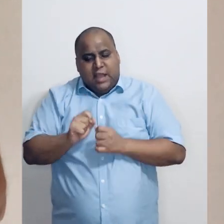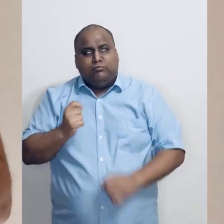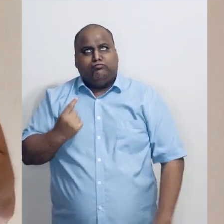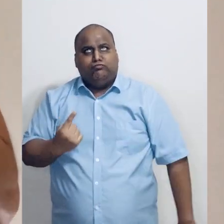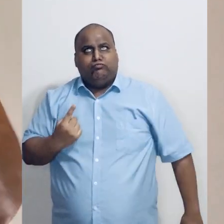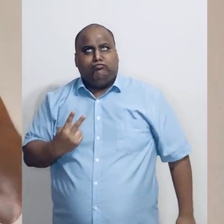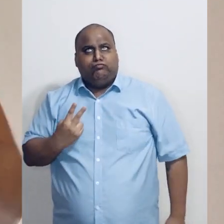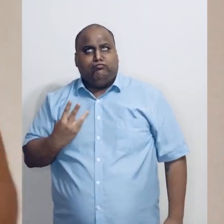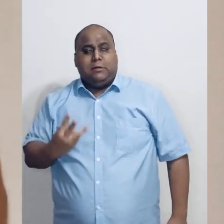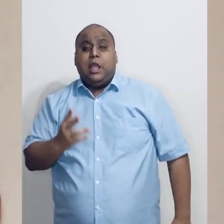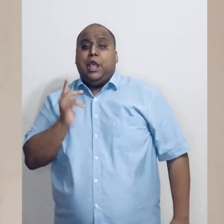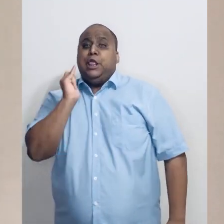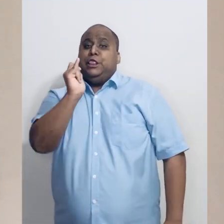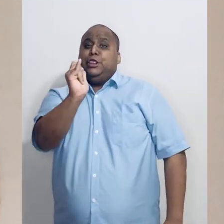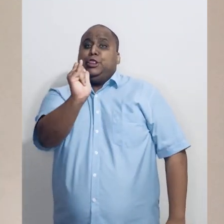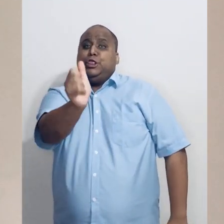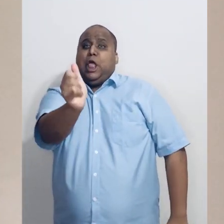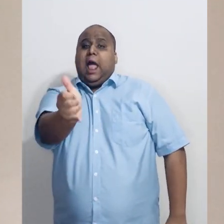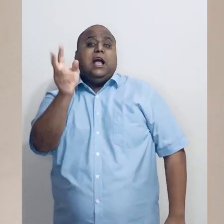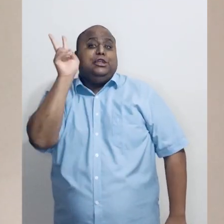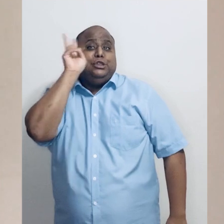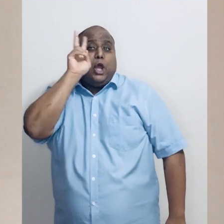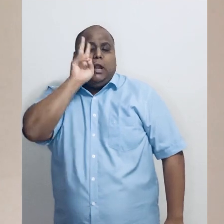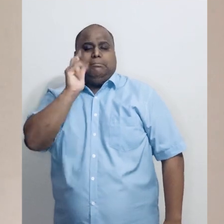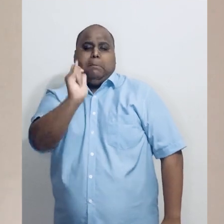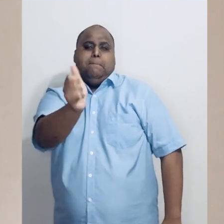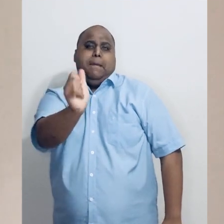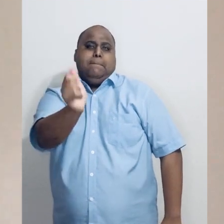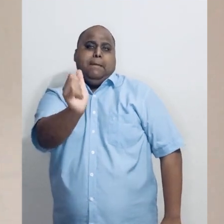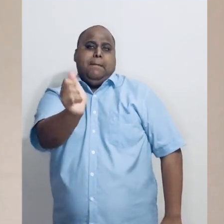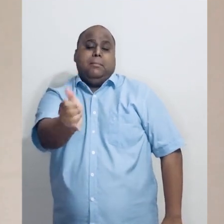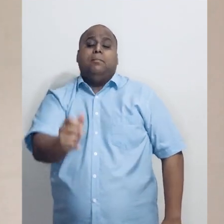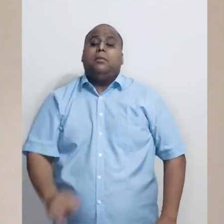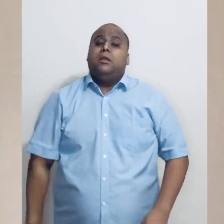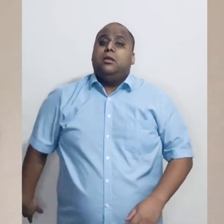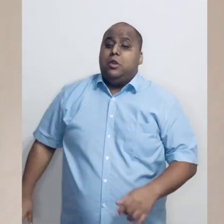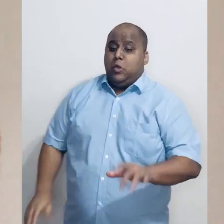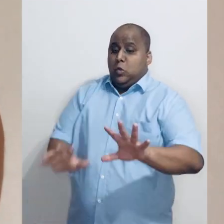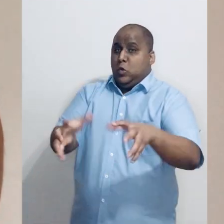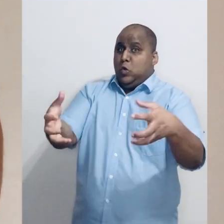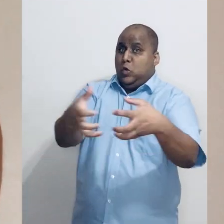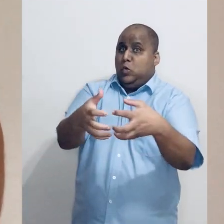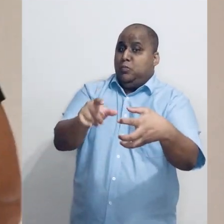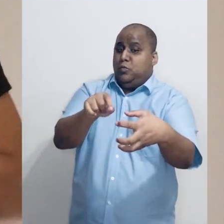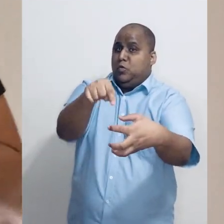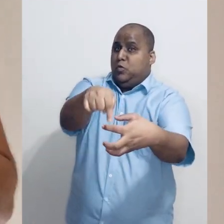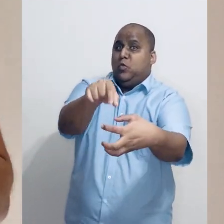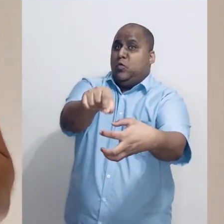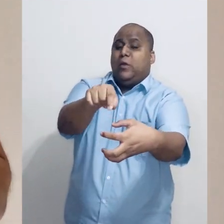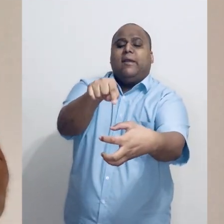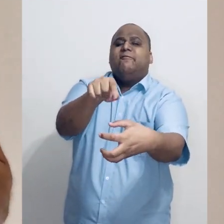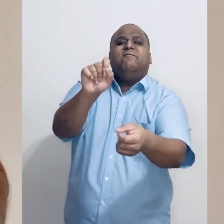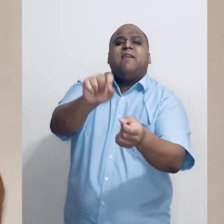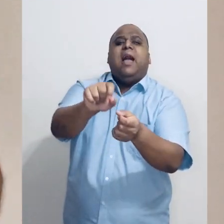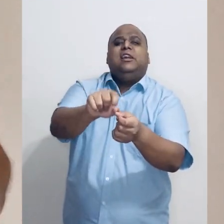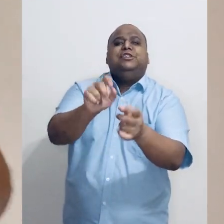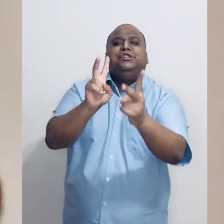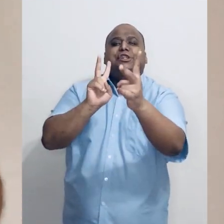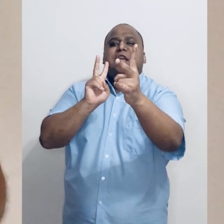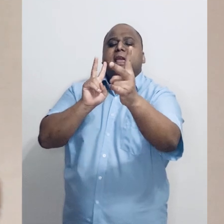ele apenas narra para o público a história, enquanto outro jogador irá